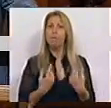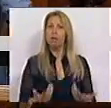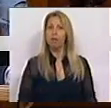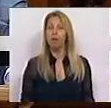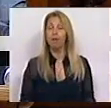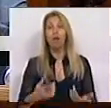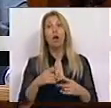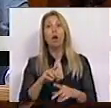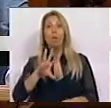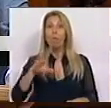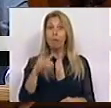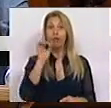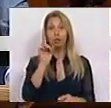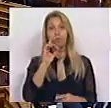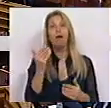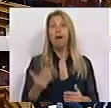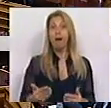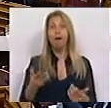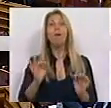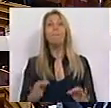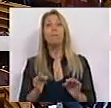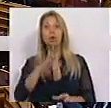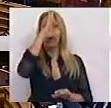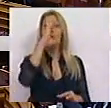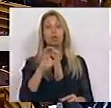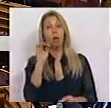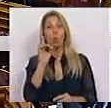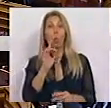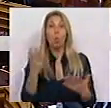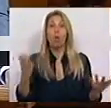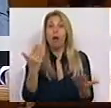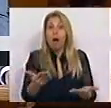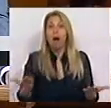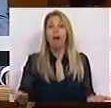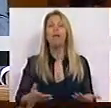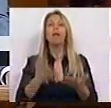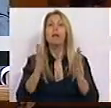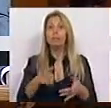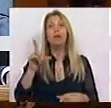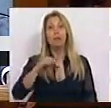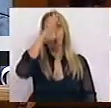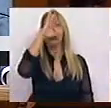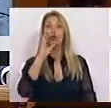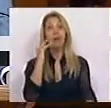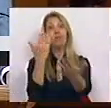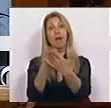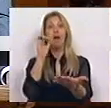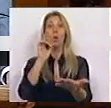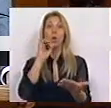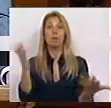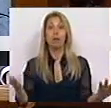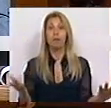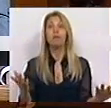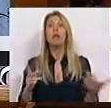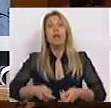Para um país qualificado precisamos de um Estado qualificado e precisamos também de um Estado que qualifique, de um Estado que